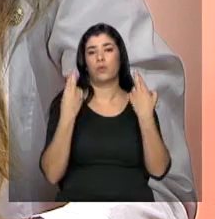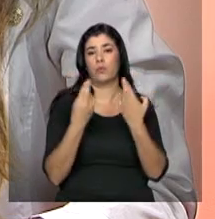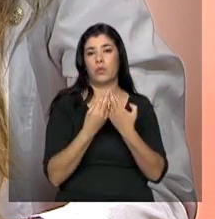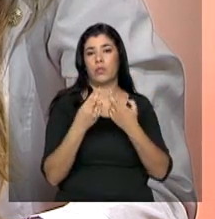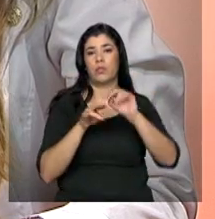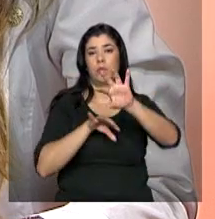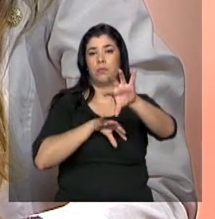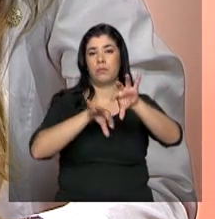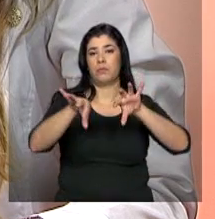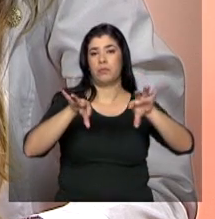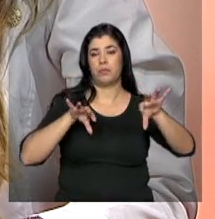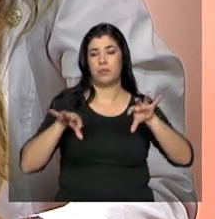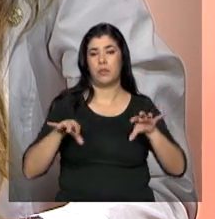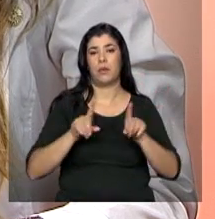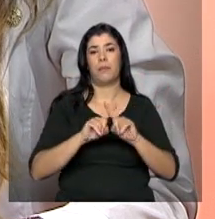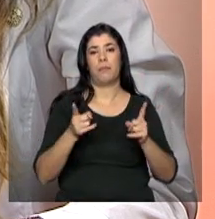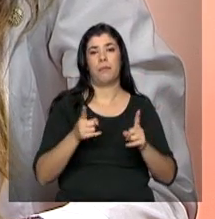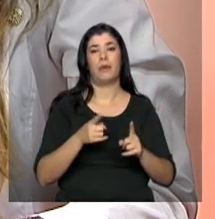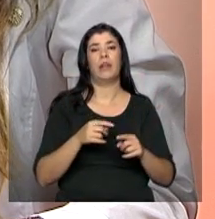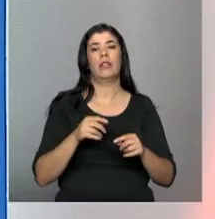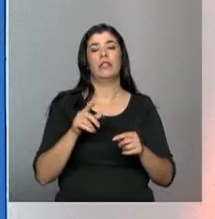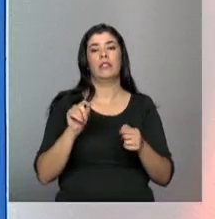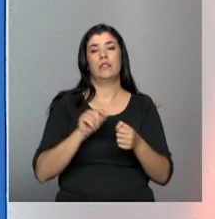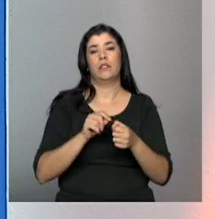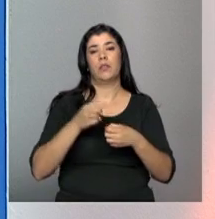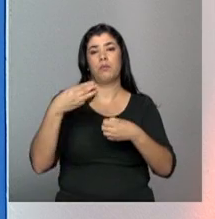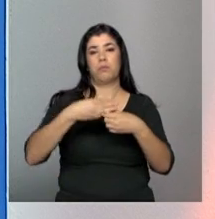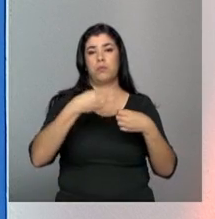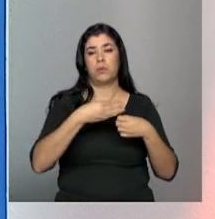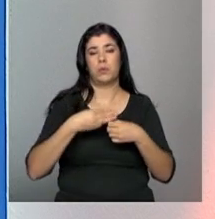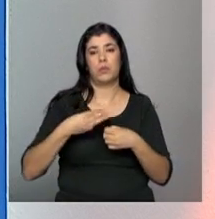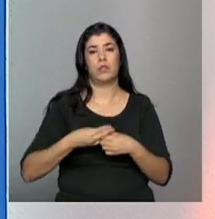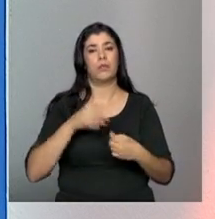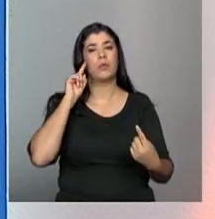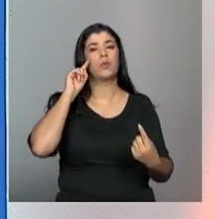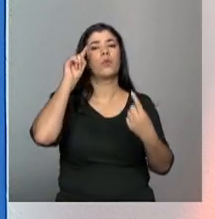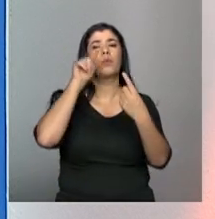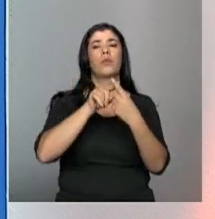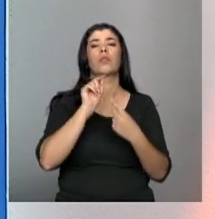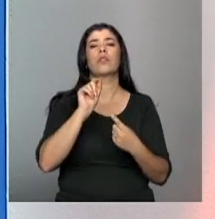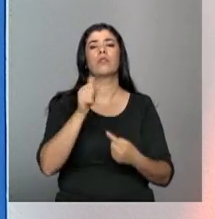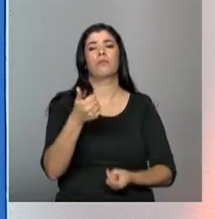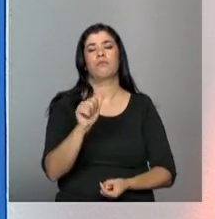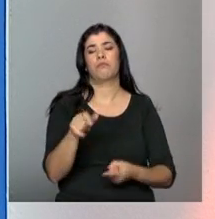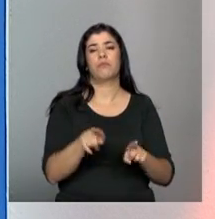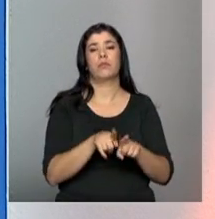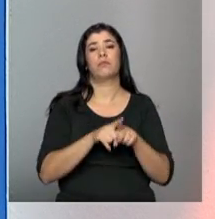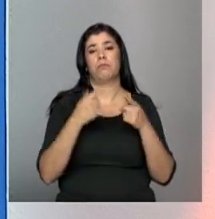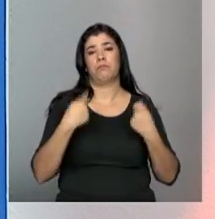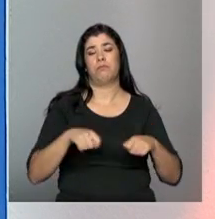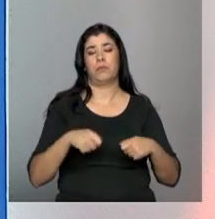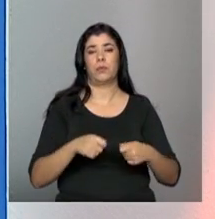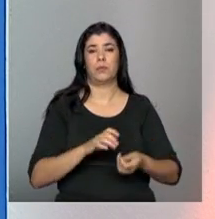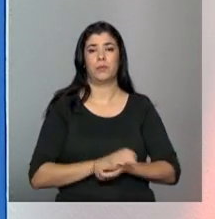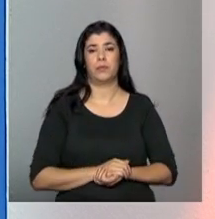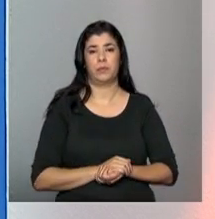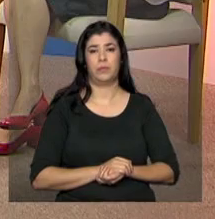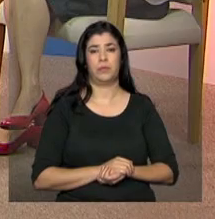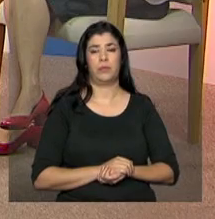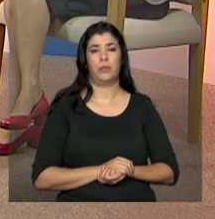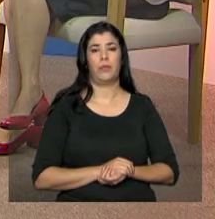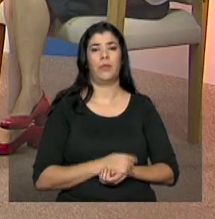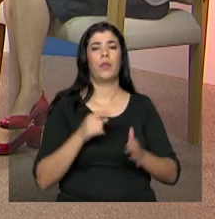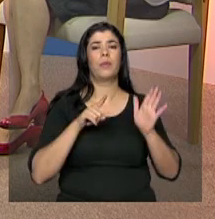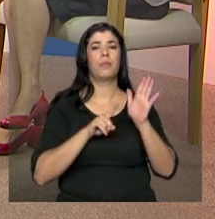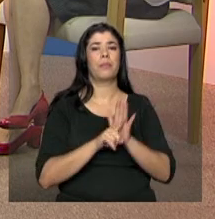maneira individual, para que tenha como fazer tudo isso, cada um dentro da sua perspectiva e dentro das suas necessidades. E